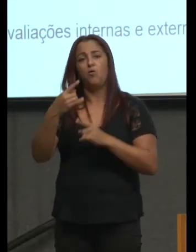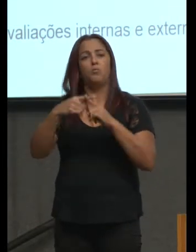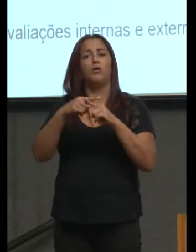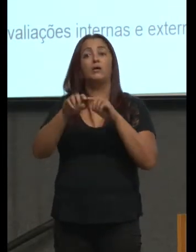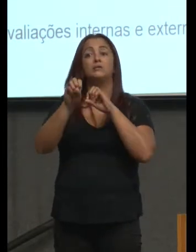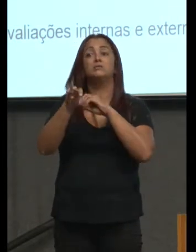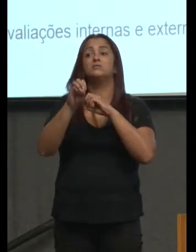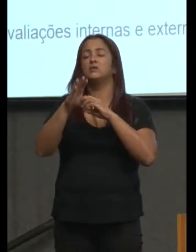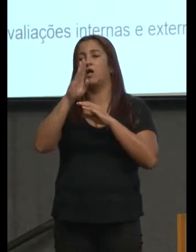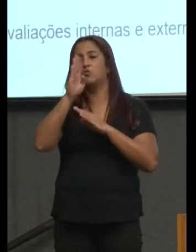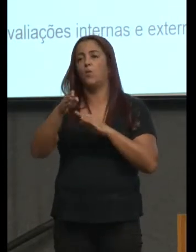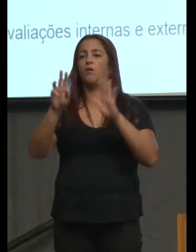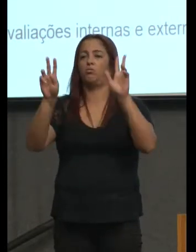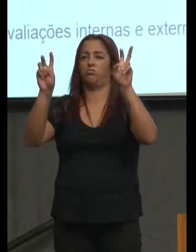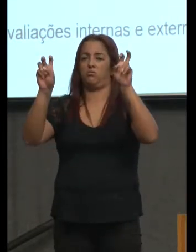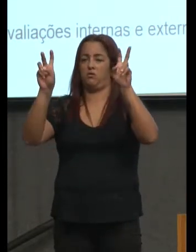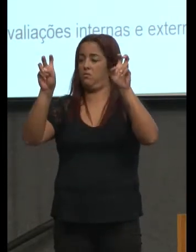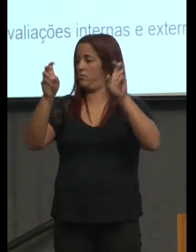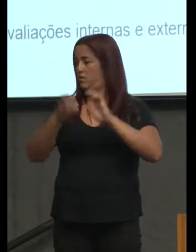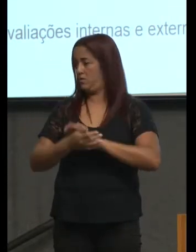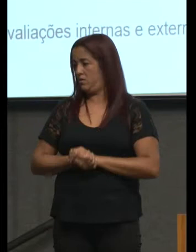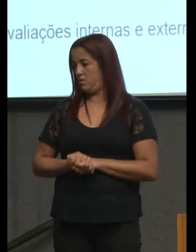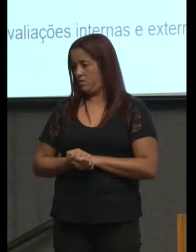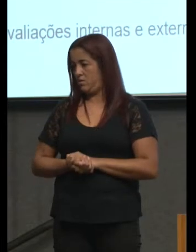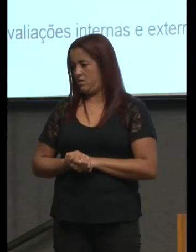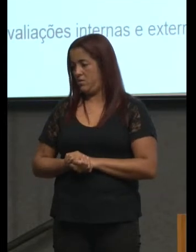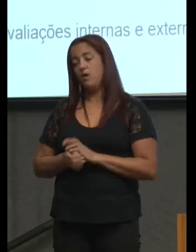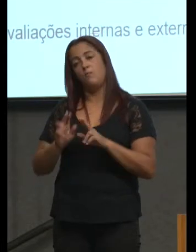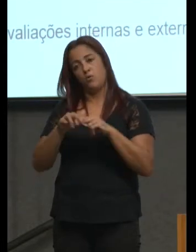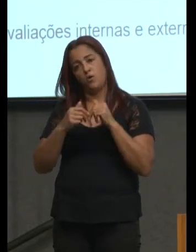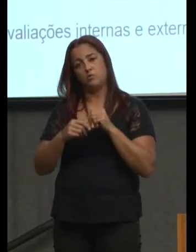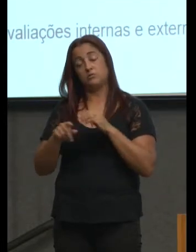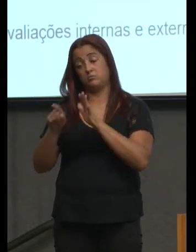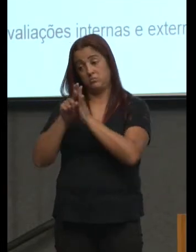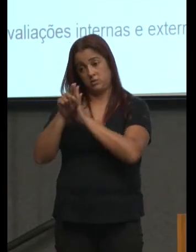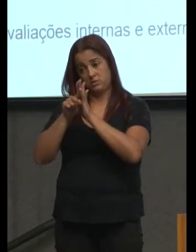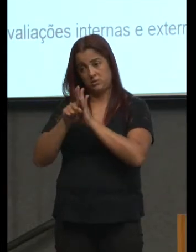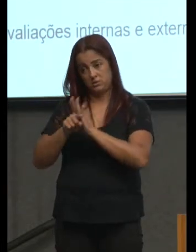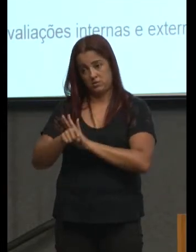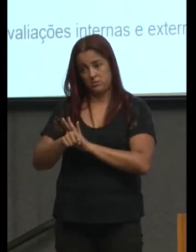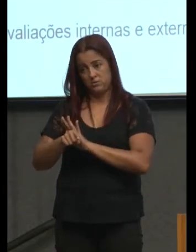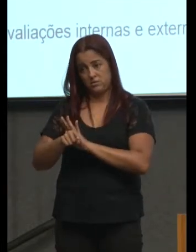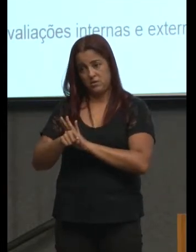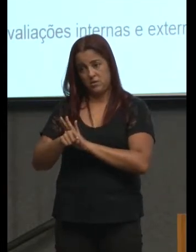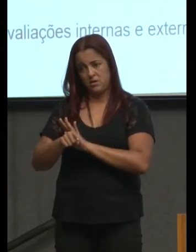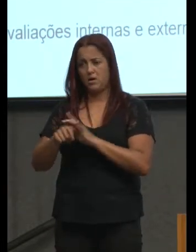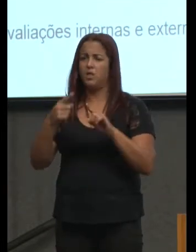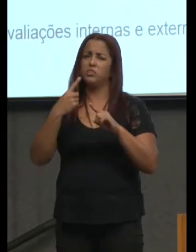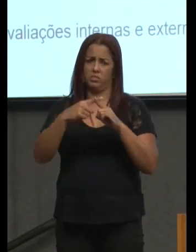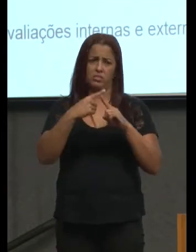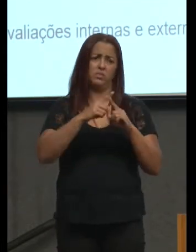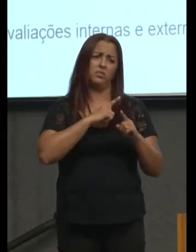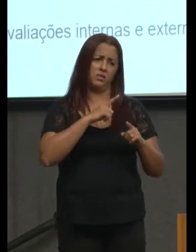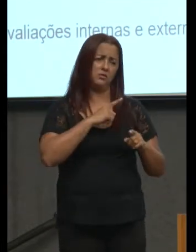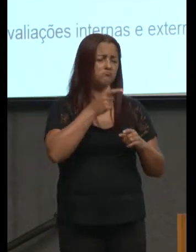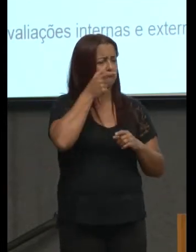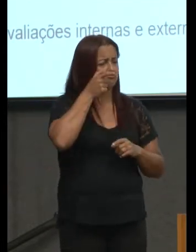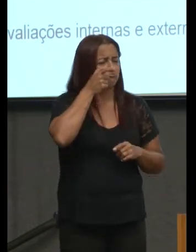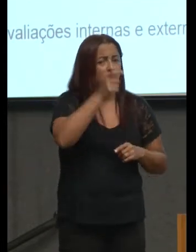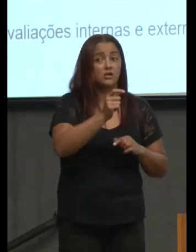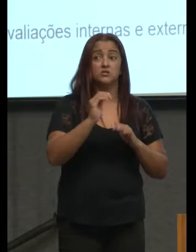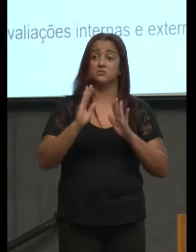era o seu tema didática não era o seu tema nesse sentido de pesquisa porque ele se interessava pelo desenvolvimento o